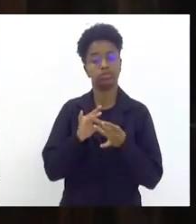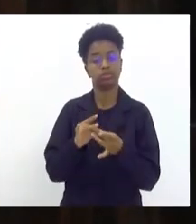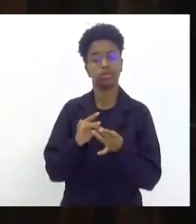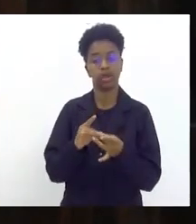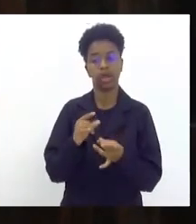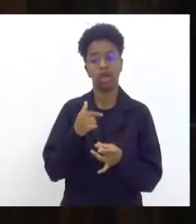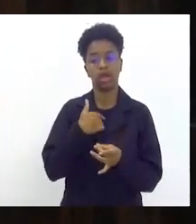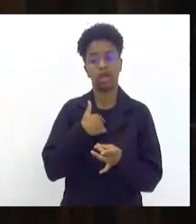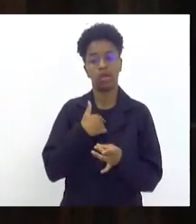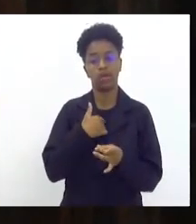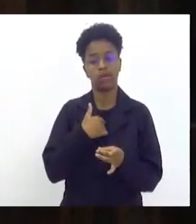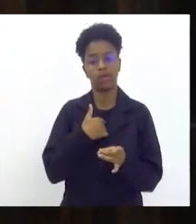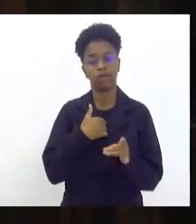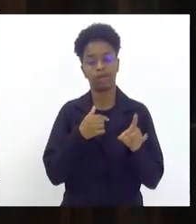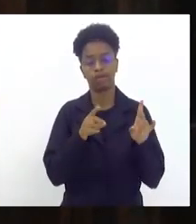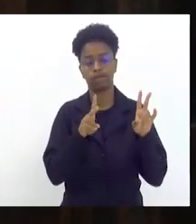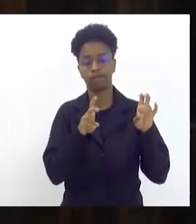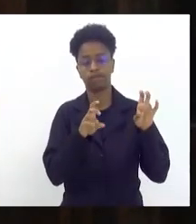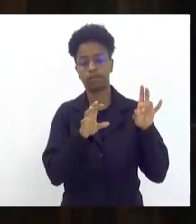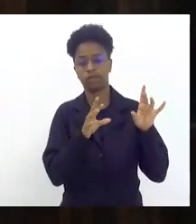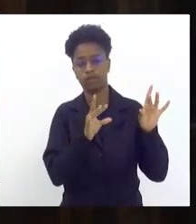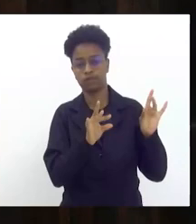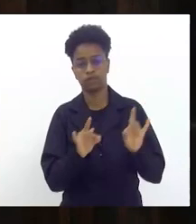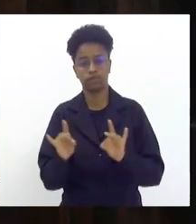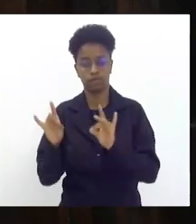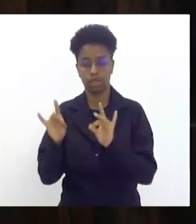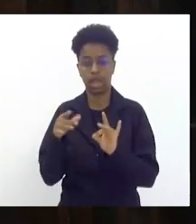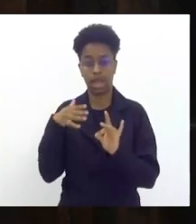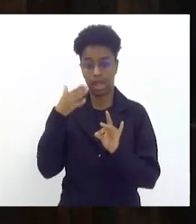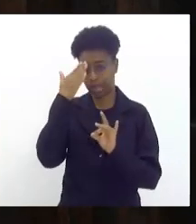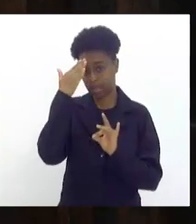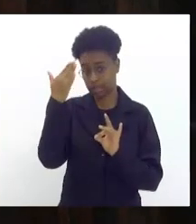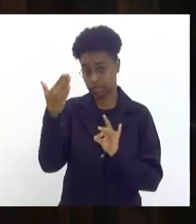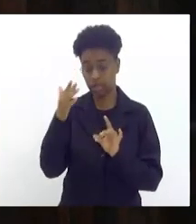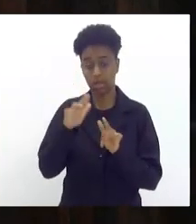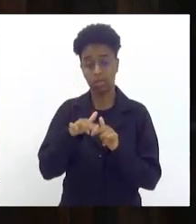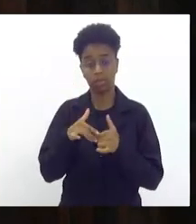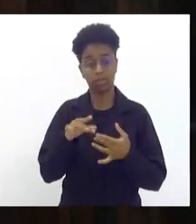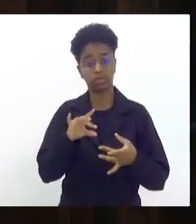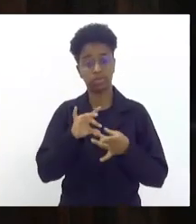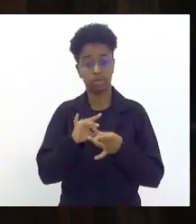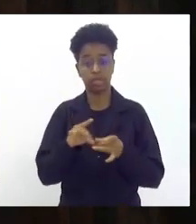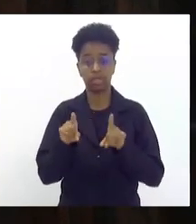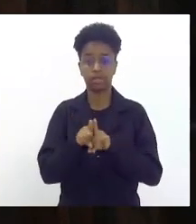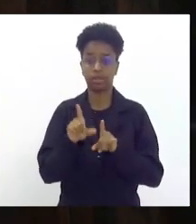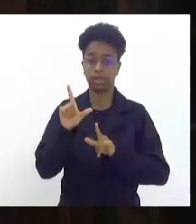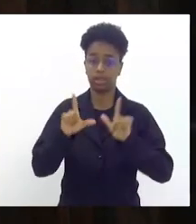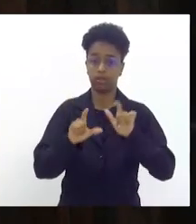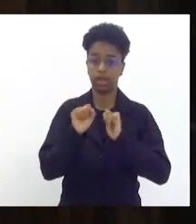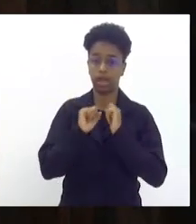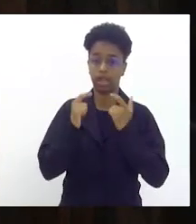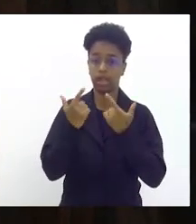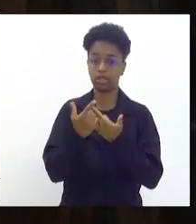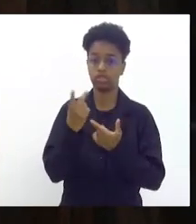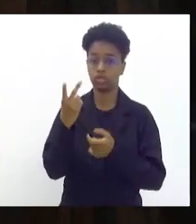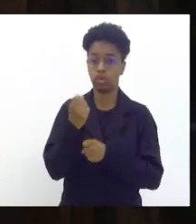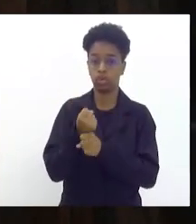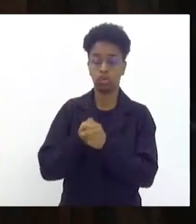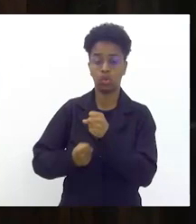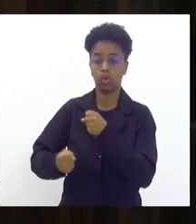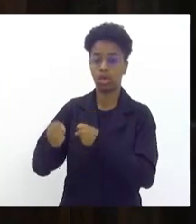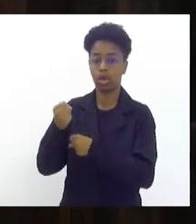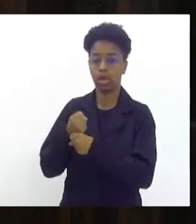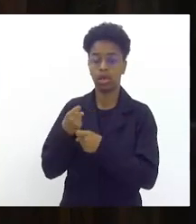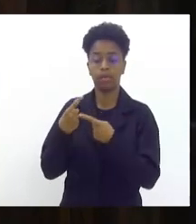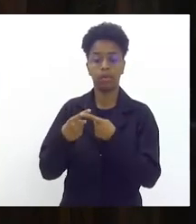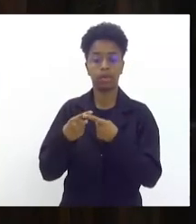um pedacinho Pedro para agradecer a Casa Alerj pela parceria com a TV Alerj nos dois últimos anos que transmitiu